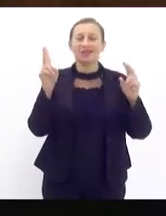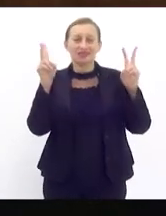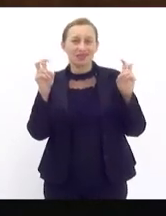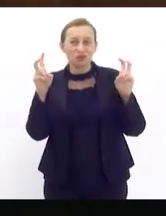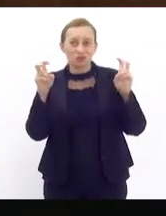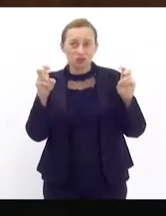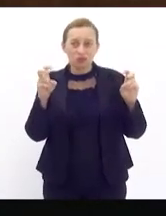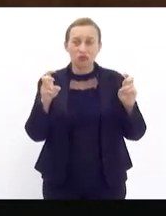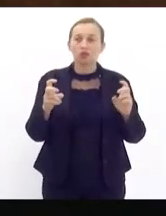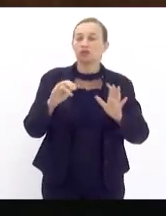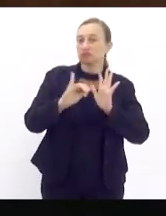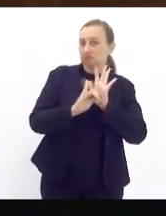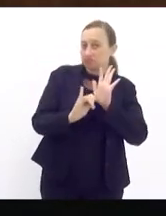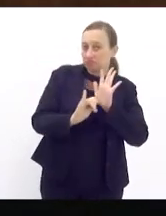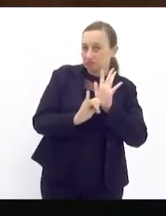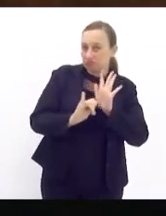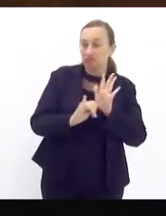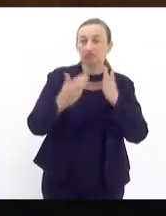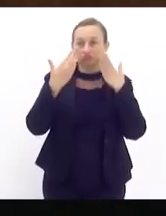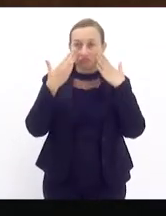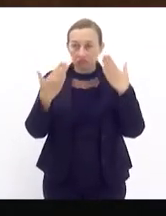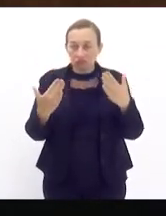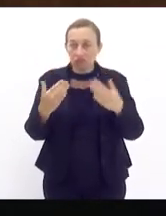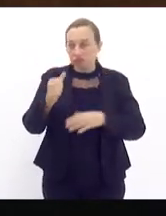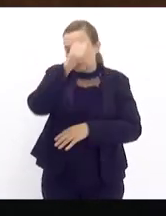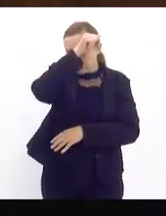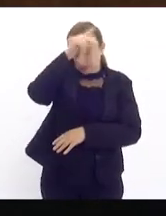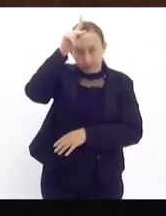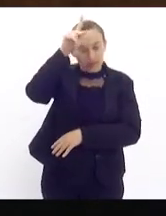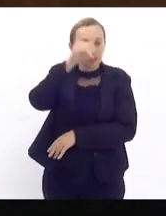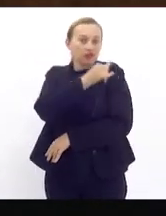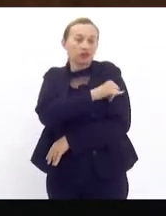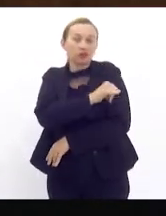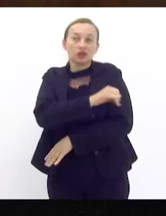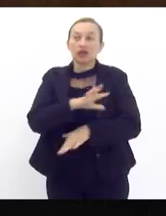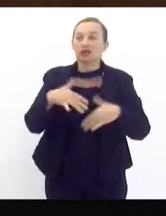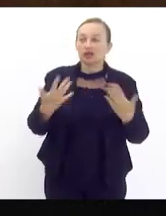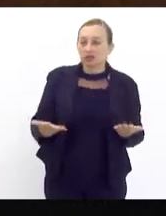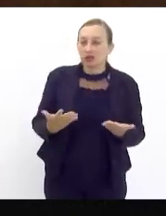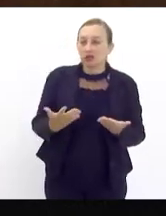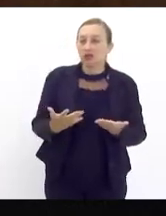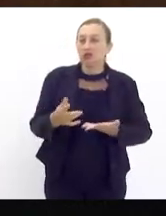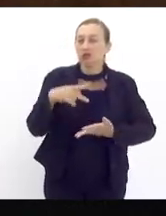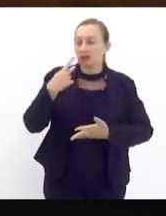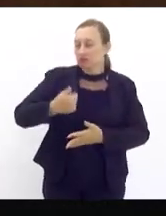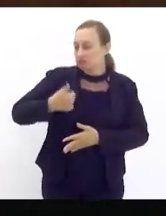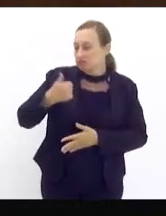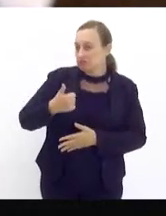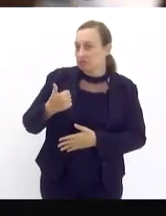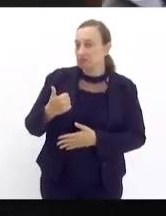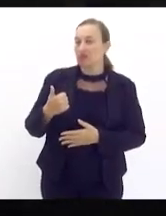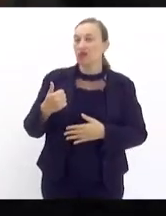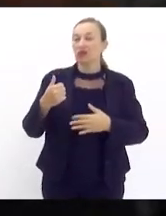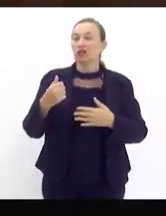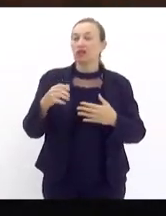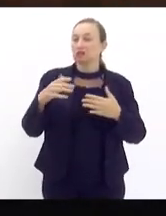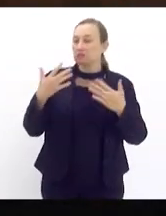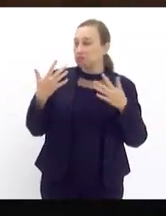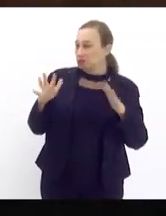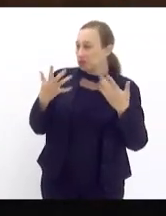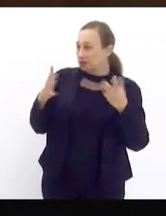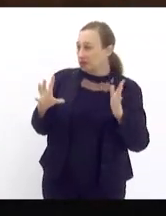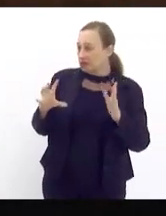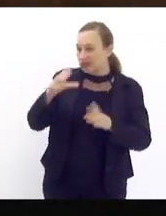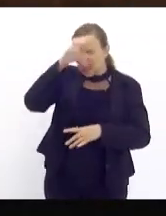sobre esse edital apresentado pela Prefeitura do Rio de Janeiro. Então, fazer menção aqui primeiro à Tia Ju, que foi a primeira pessoa a